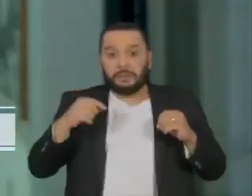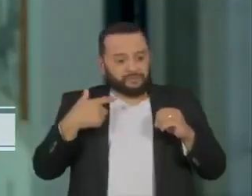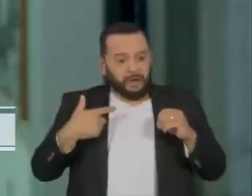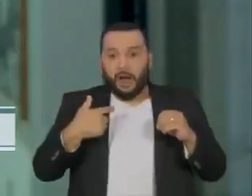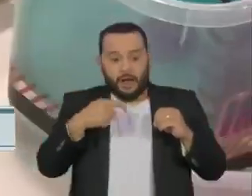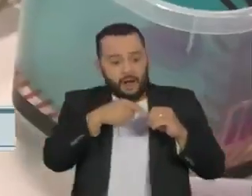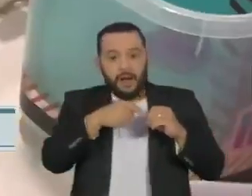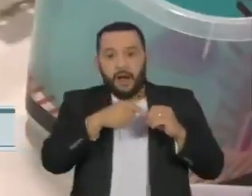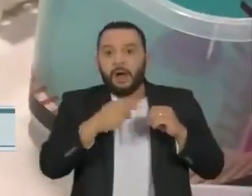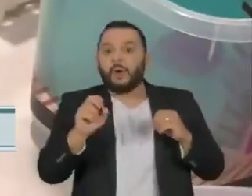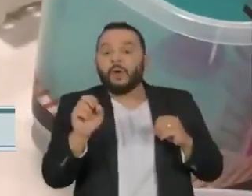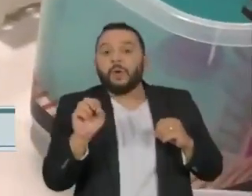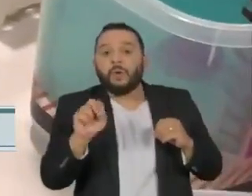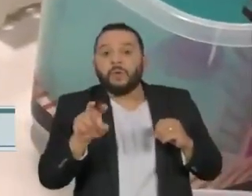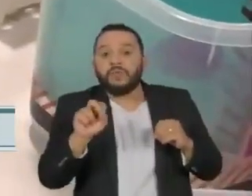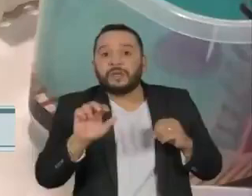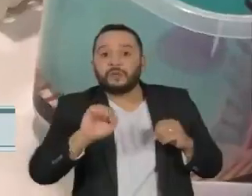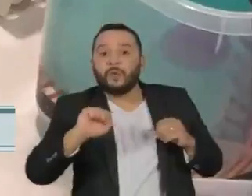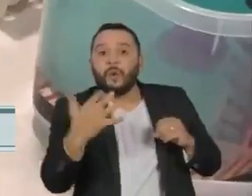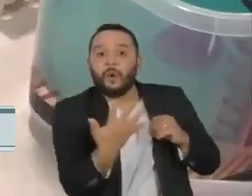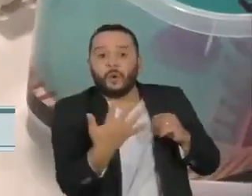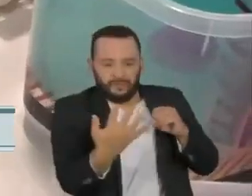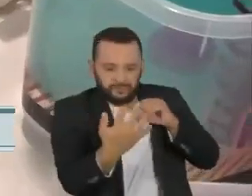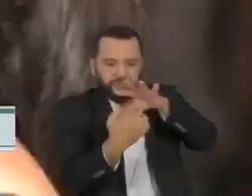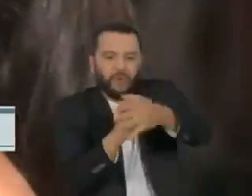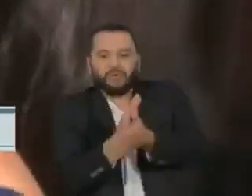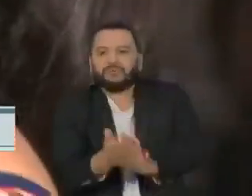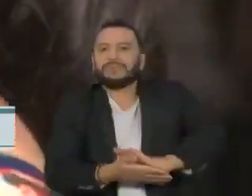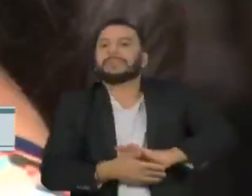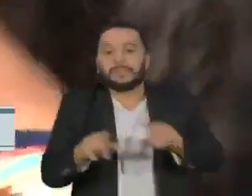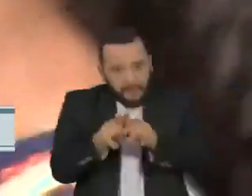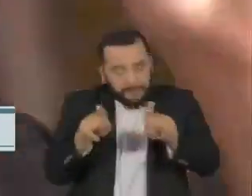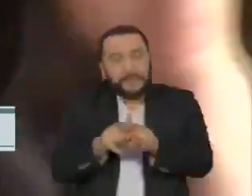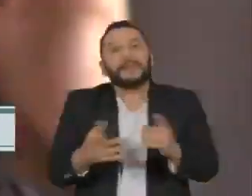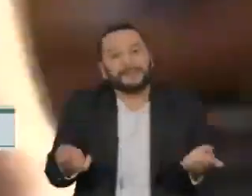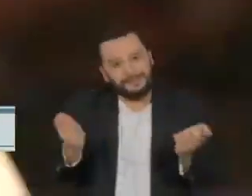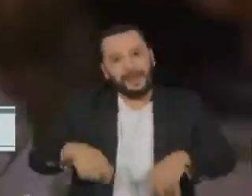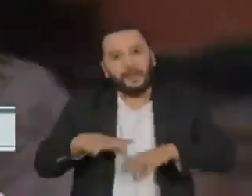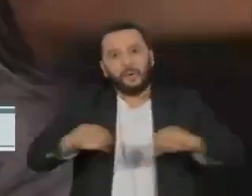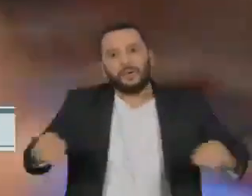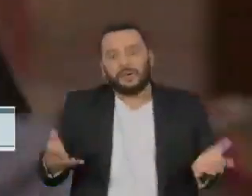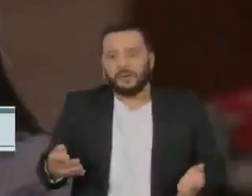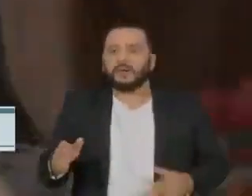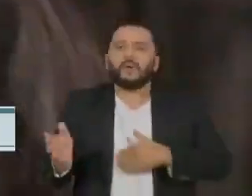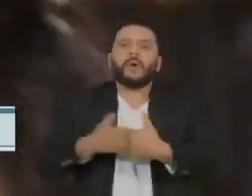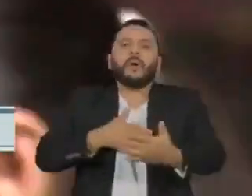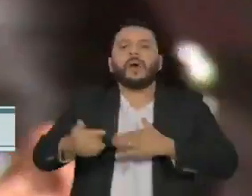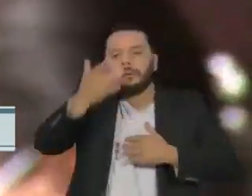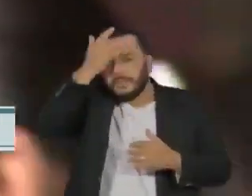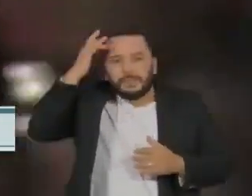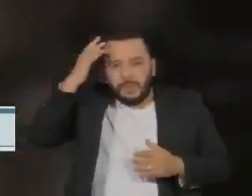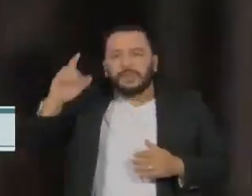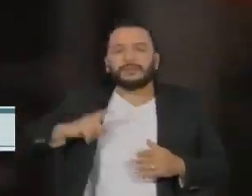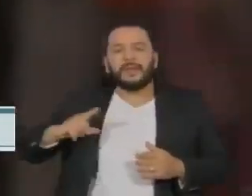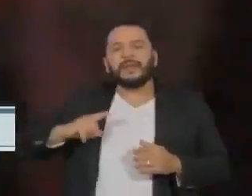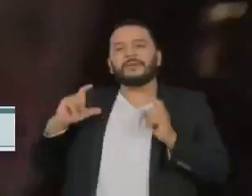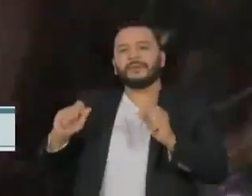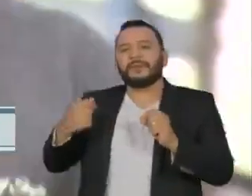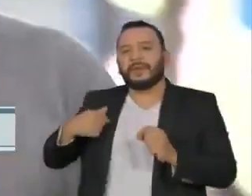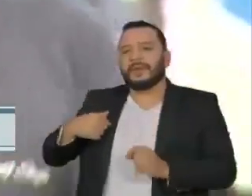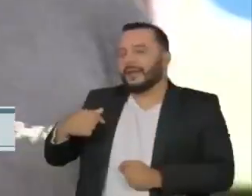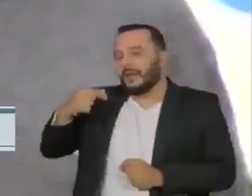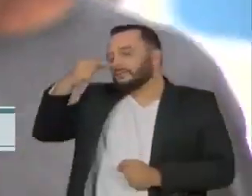o Sars-CoV-2. Para os pesquisadores, isso pode indicar que qualquer pessoa que já teve um resfriado causado por algum tipo de